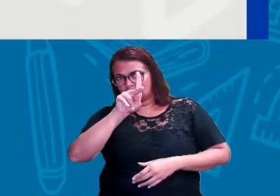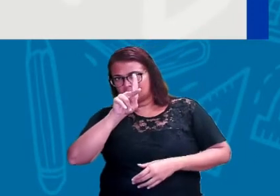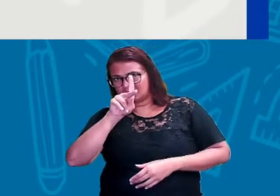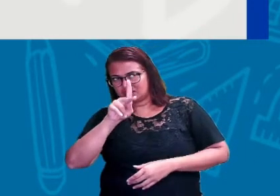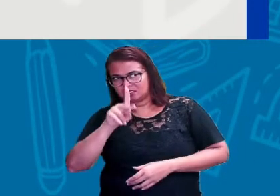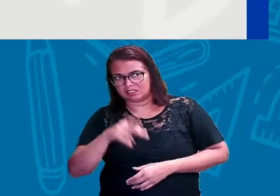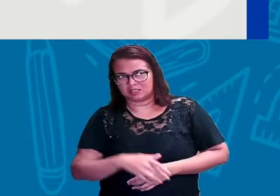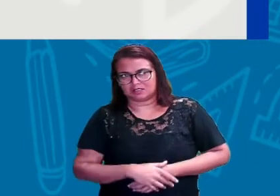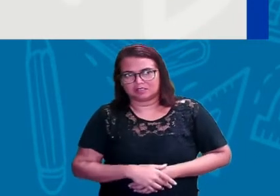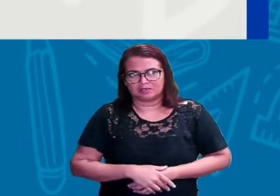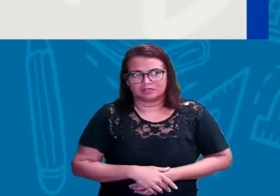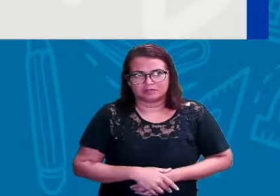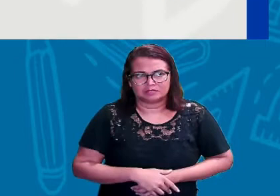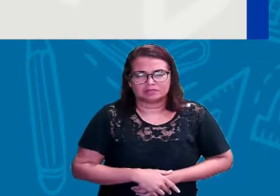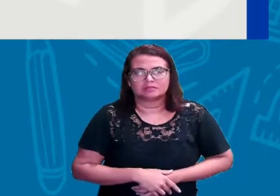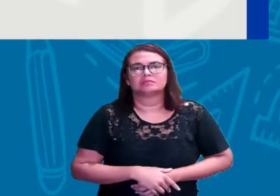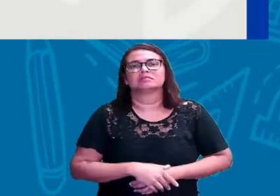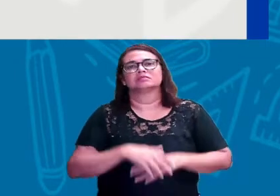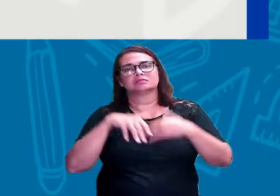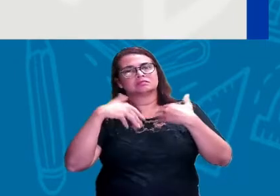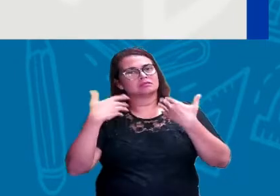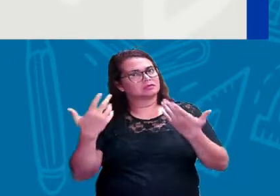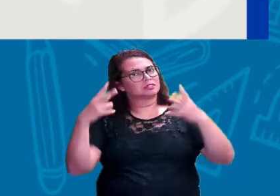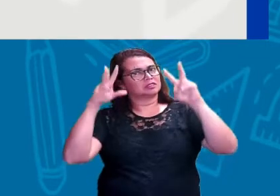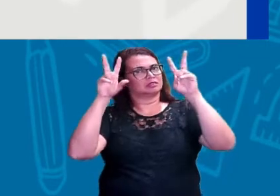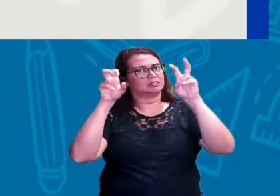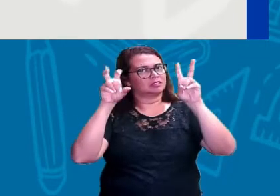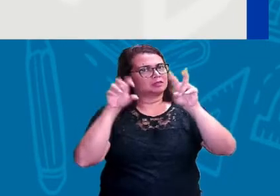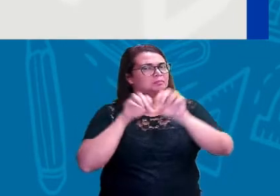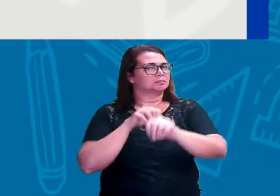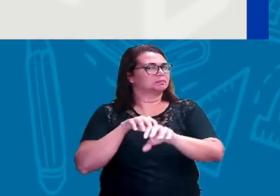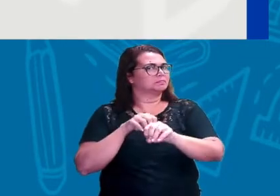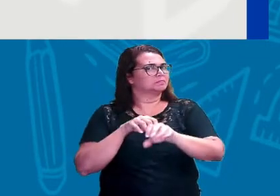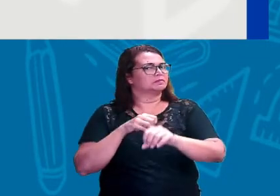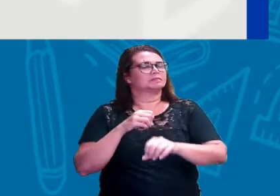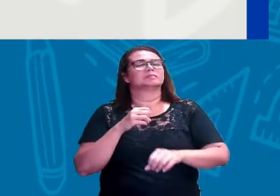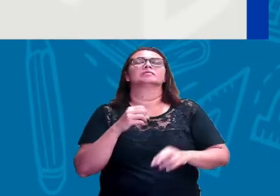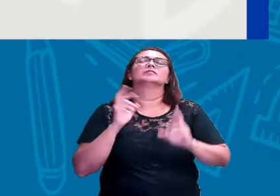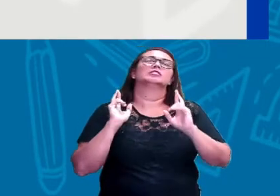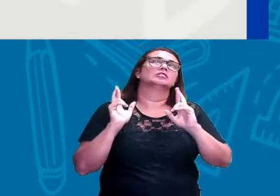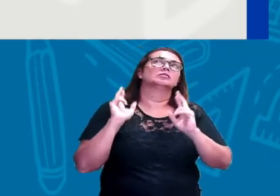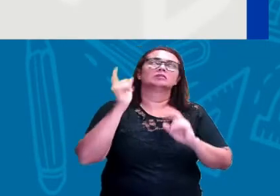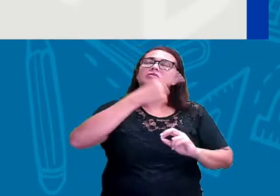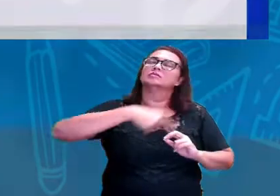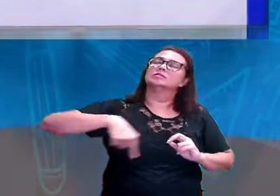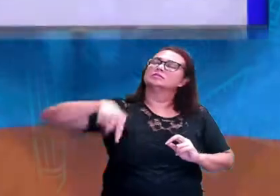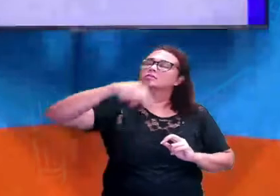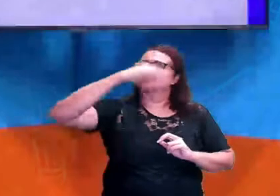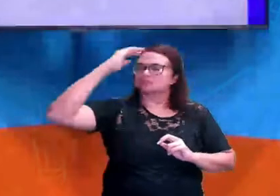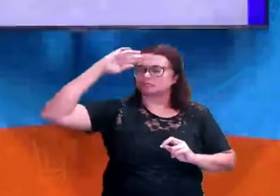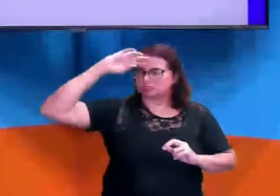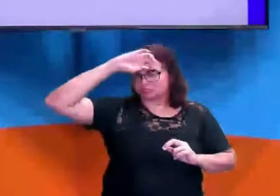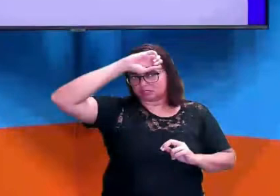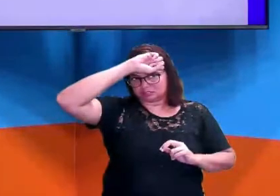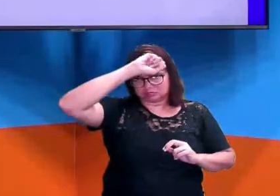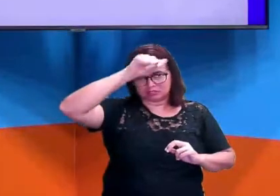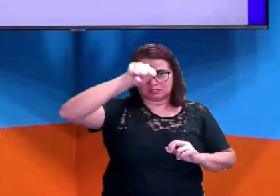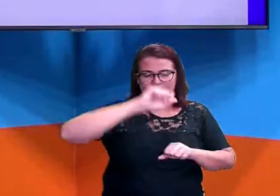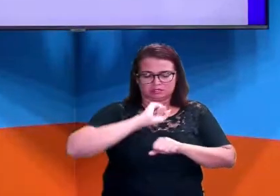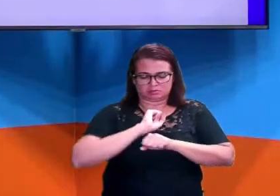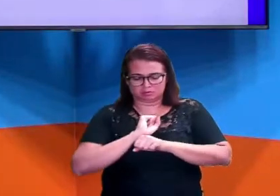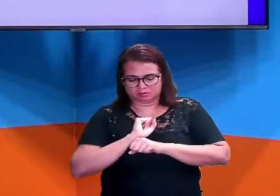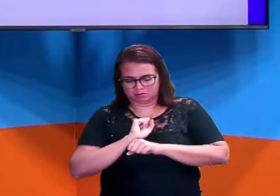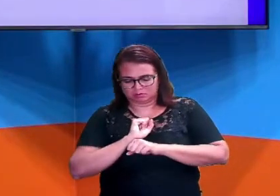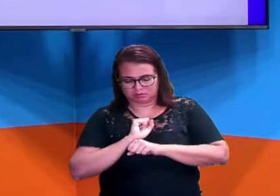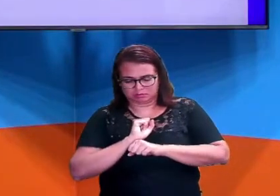Então, fica aí o assunto de hoje. Eu espero que você tenha compreendido, mas não deixa de trabalhar junto